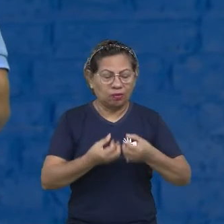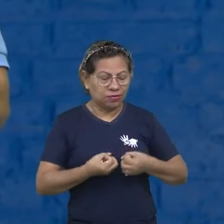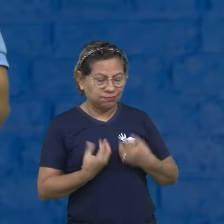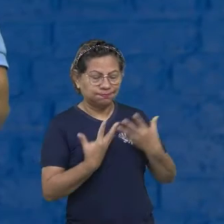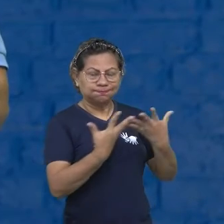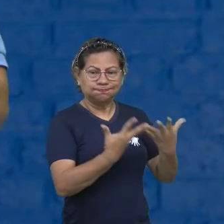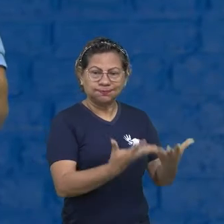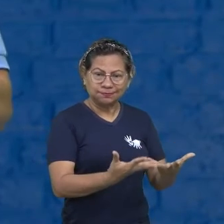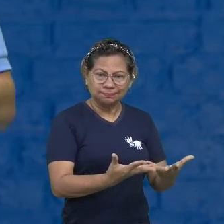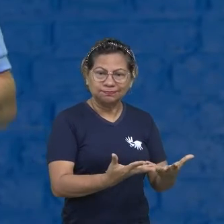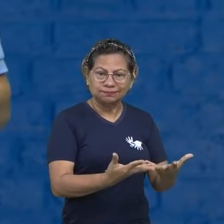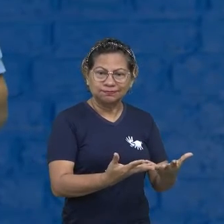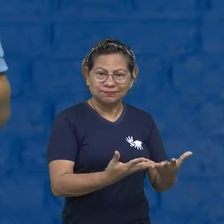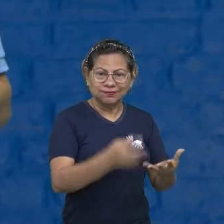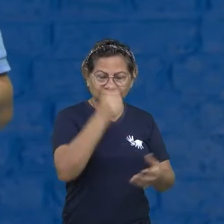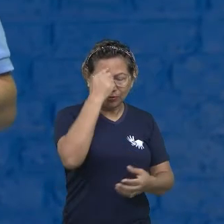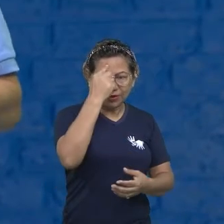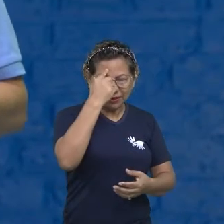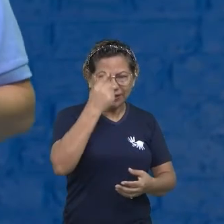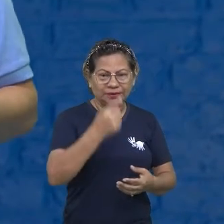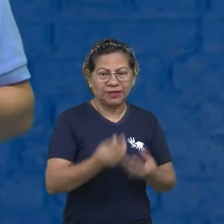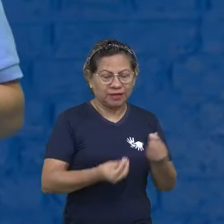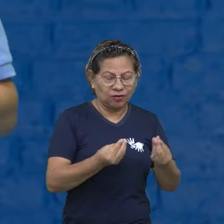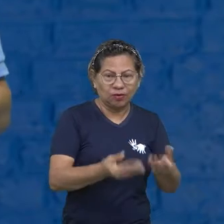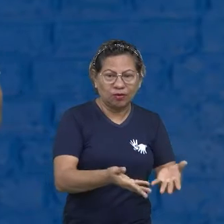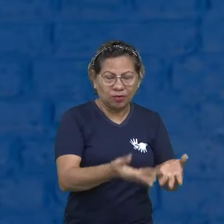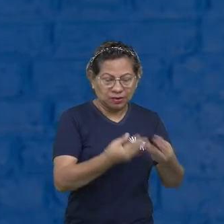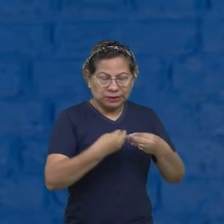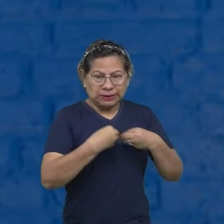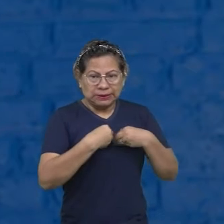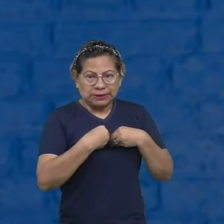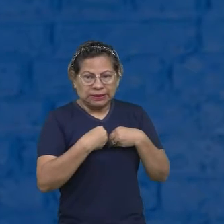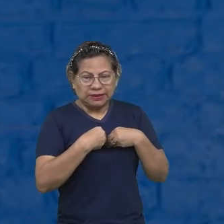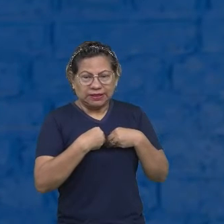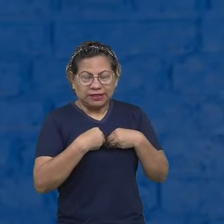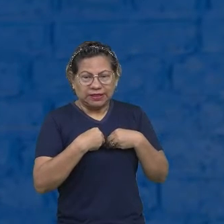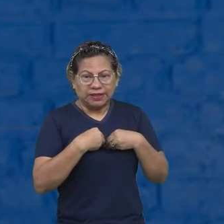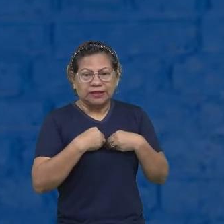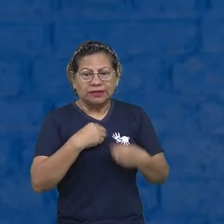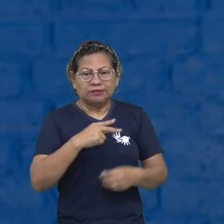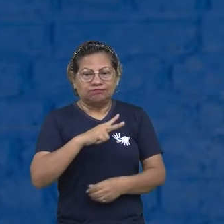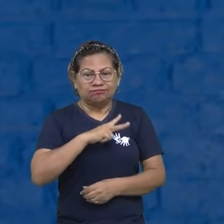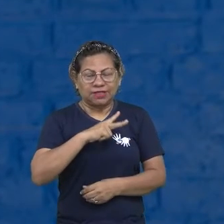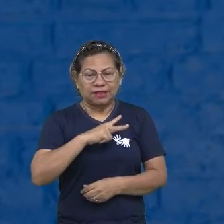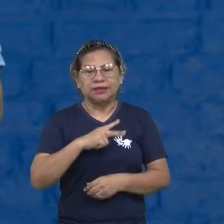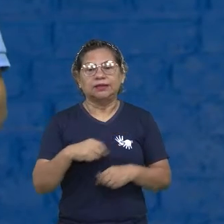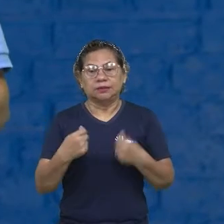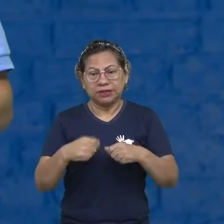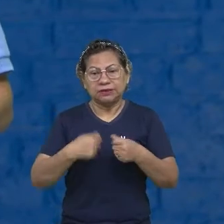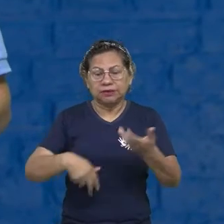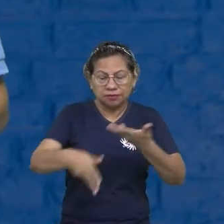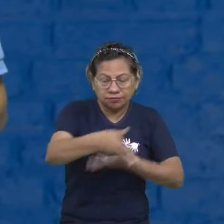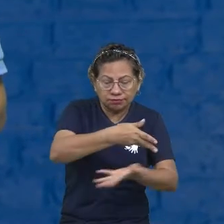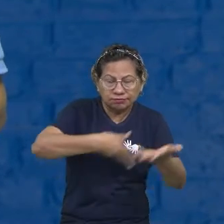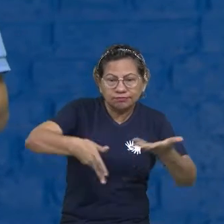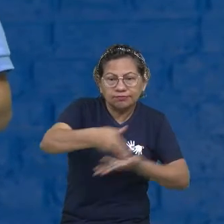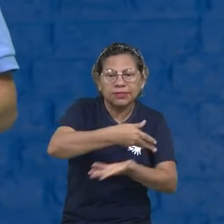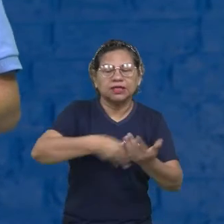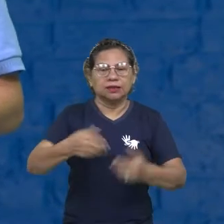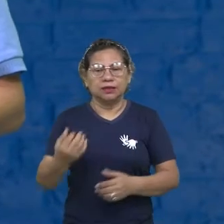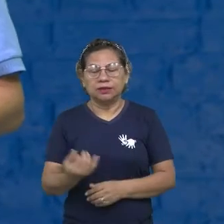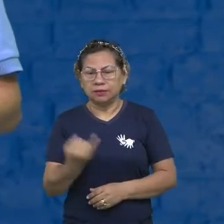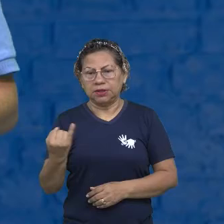muito seu. Então, essa inteligência social faz com que você consiga expor, conversar. Por isso que aquela interação